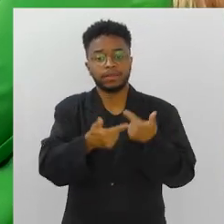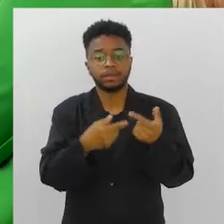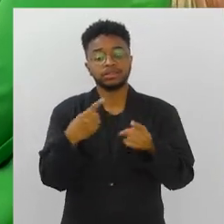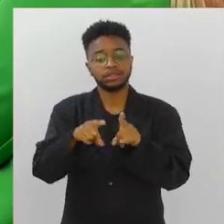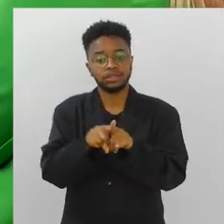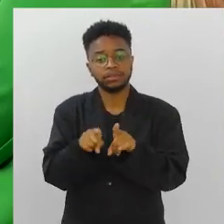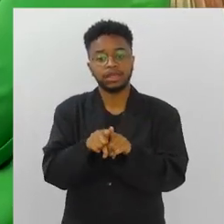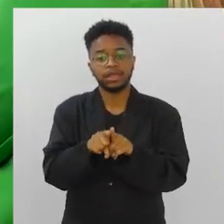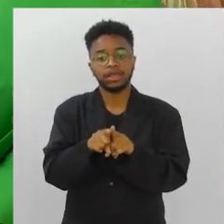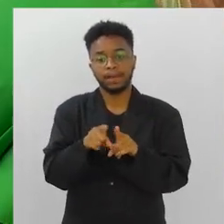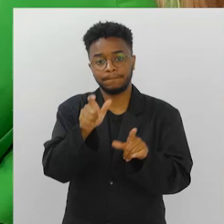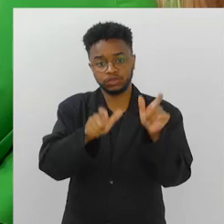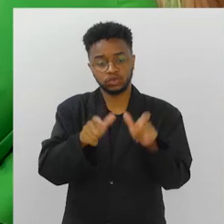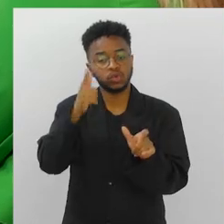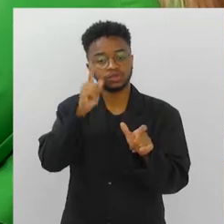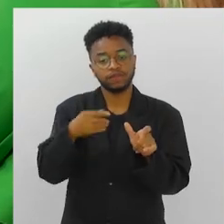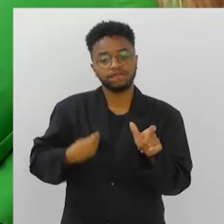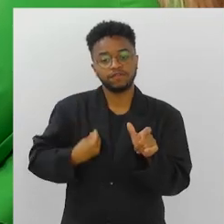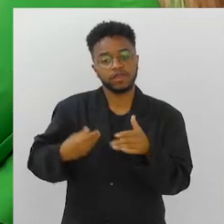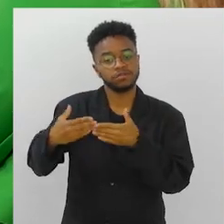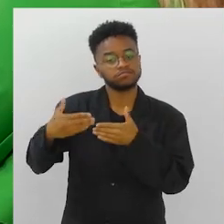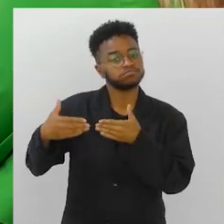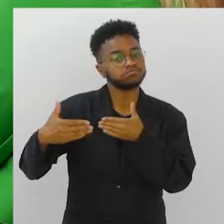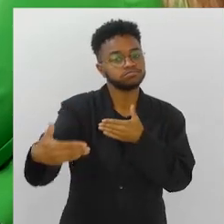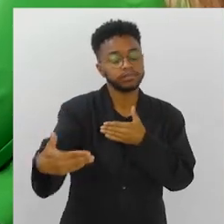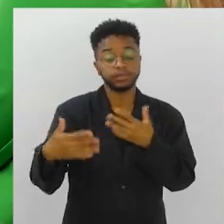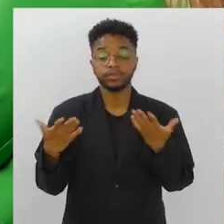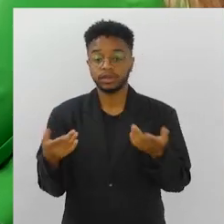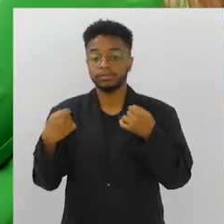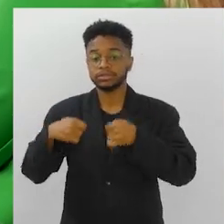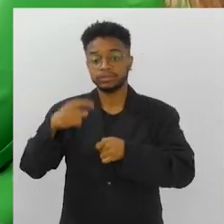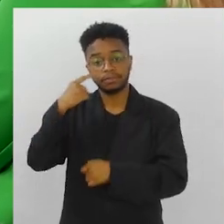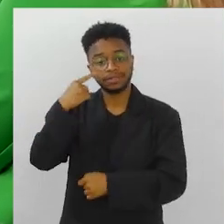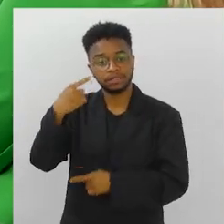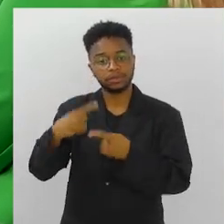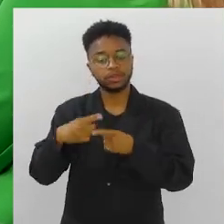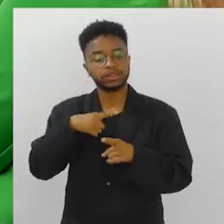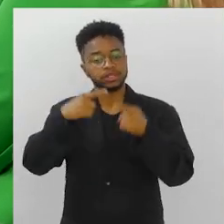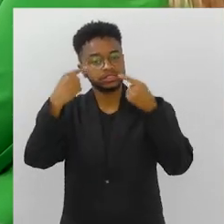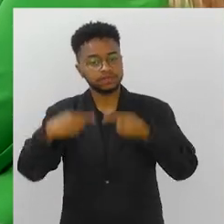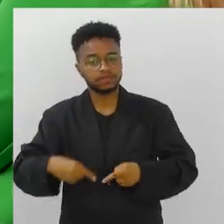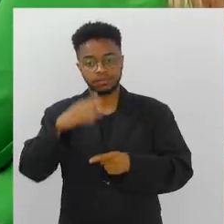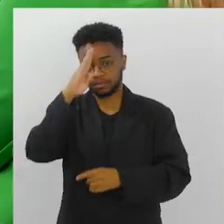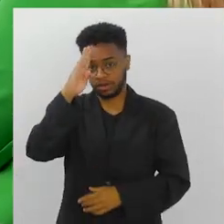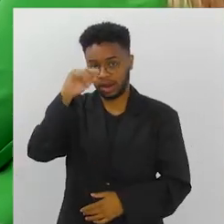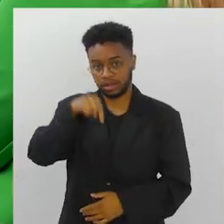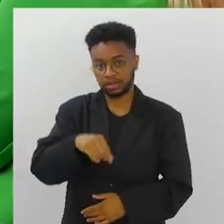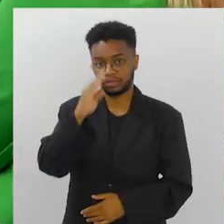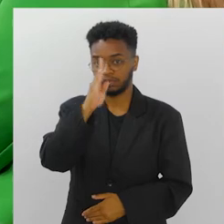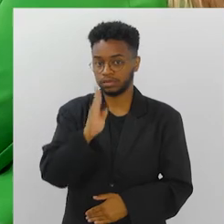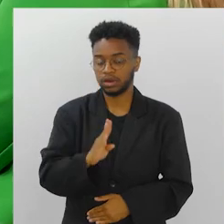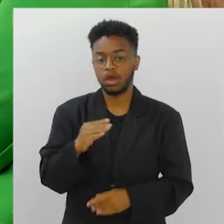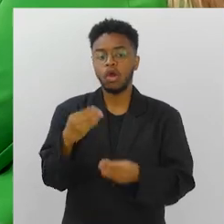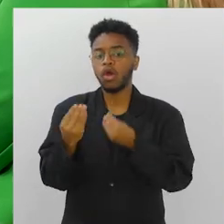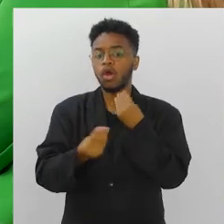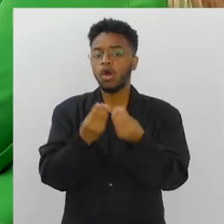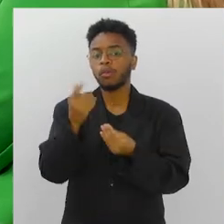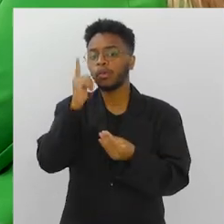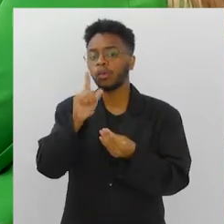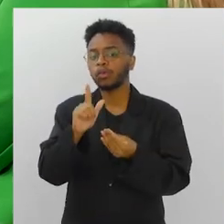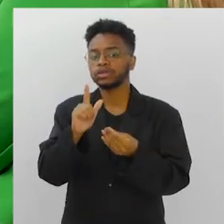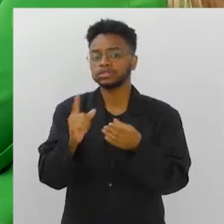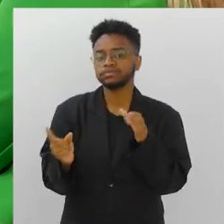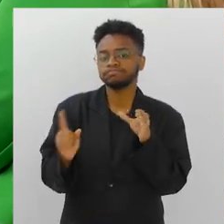aumentou. De vida aumentou. vez maior. Então, assim, é preciso pensar, é um grande desafio, principalmente para a sociedade brasileira, como